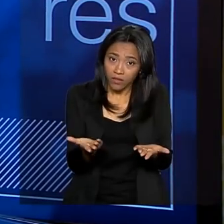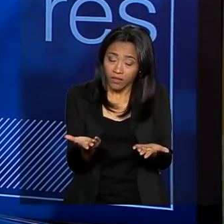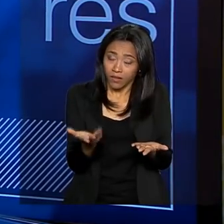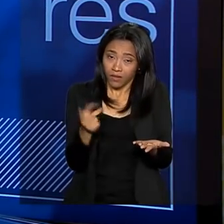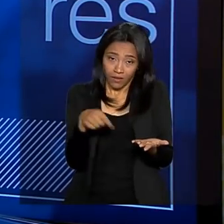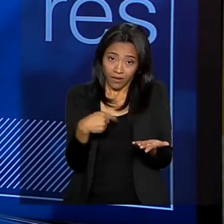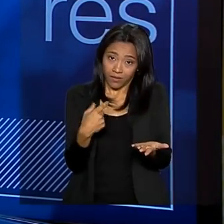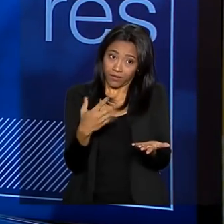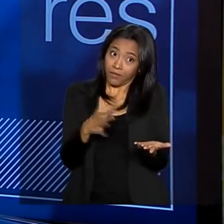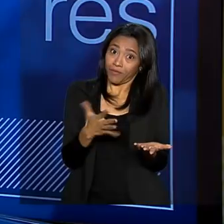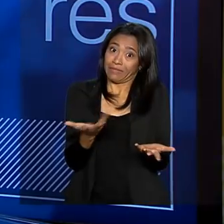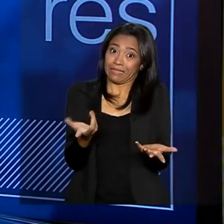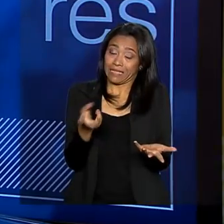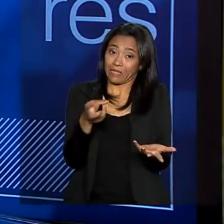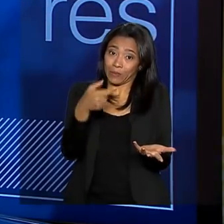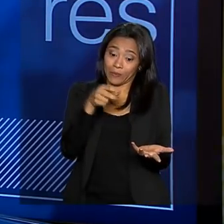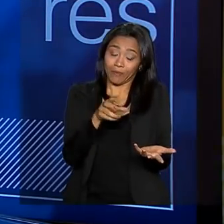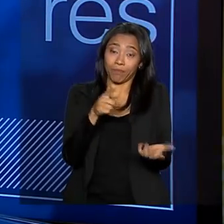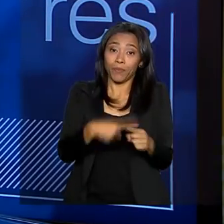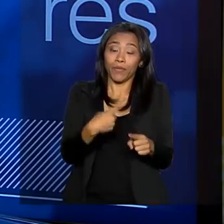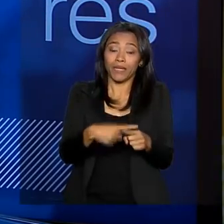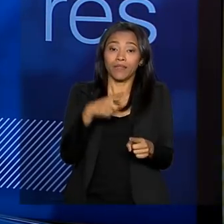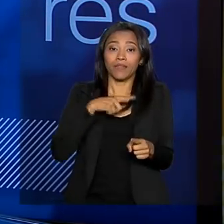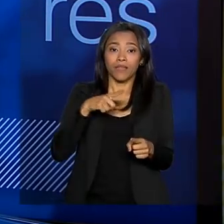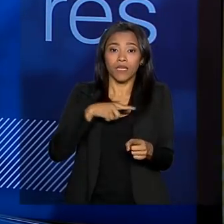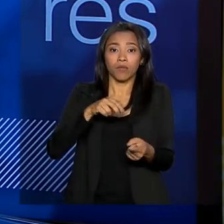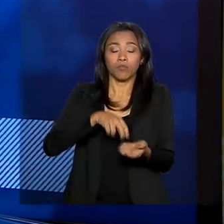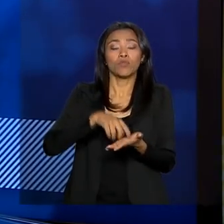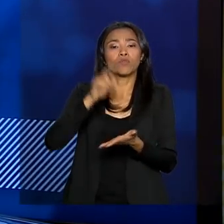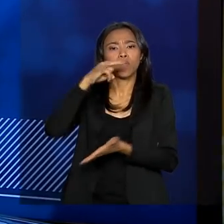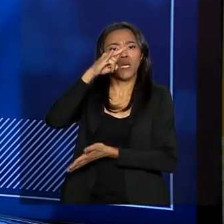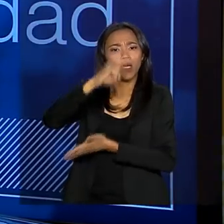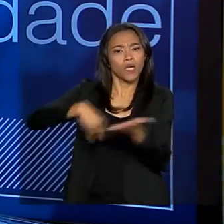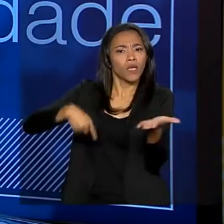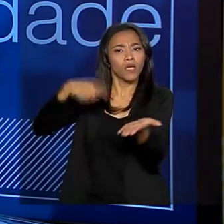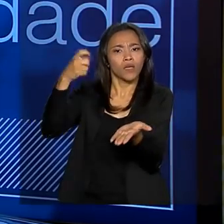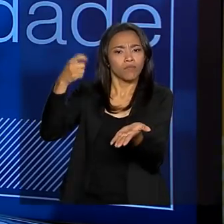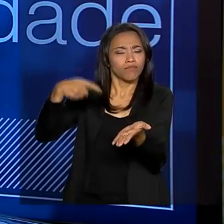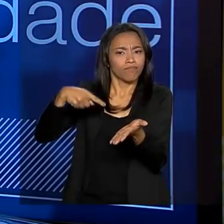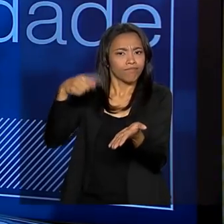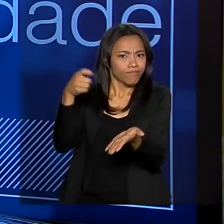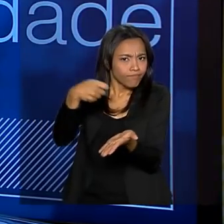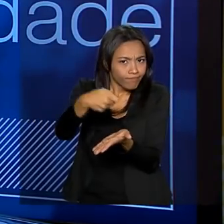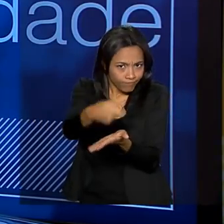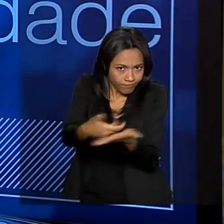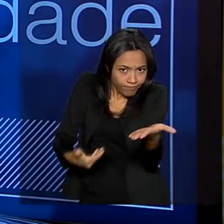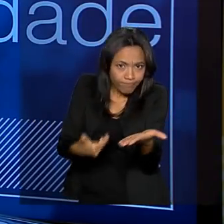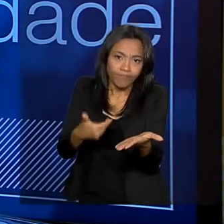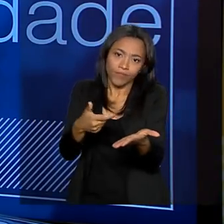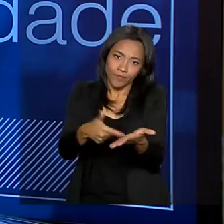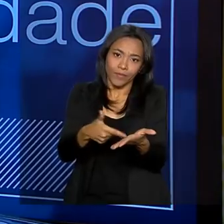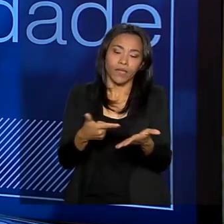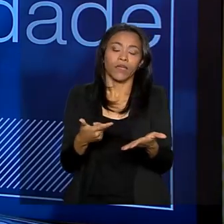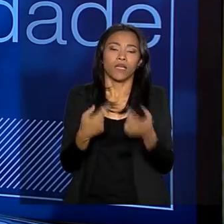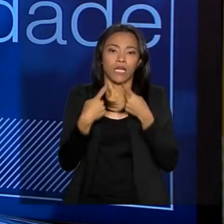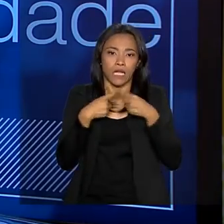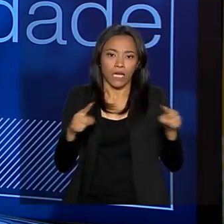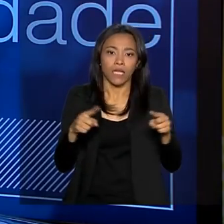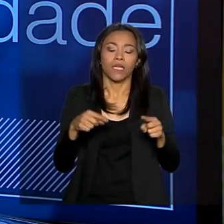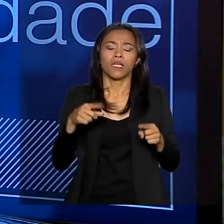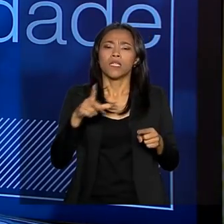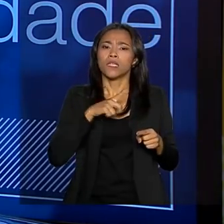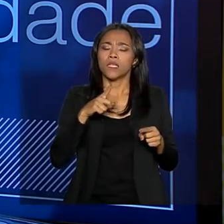não seja o quinto. Porque nós temos a subnotificação no Brasil. Por exemplo, nós estamos vindo agora com outro olhar